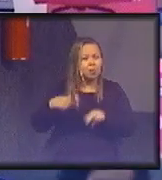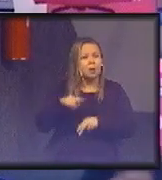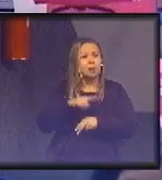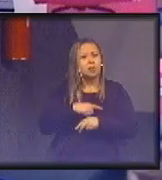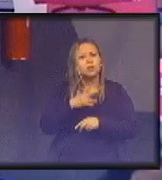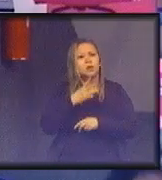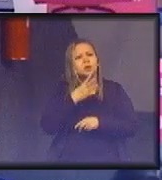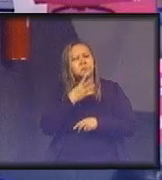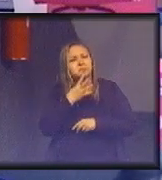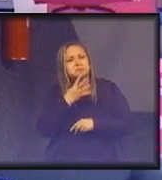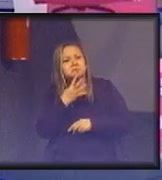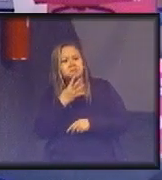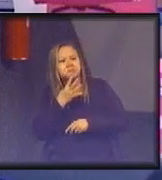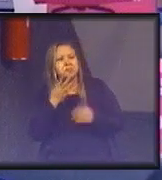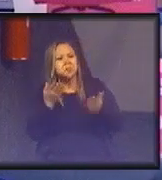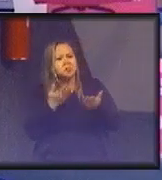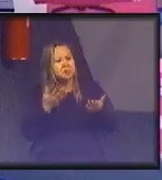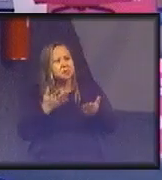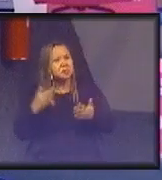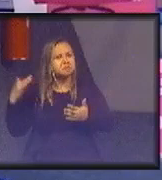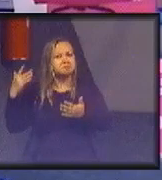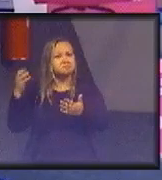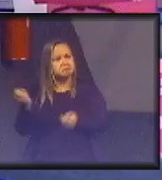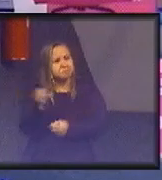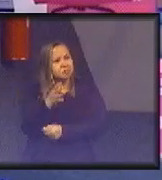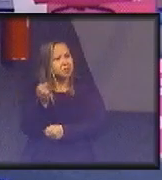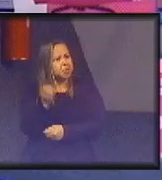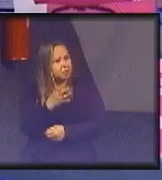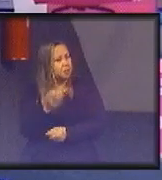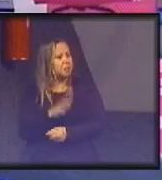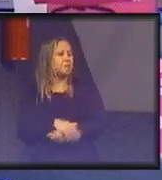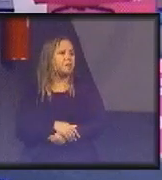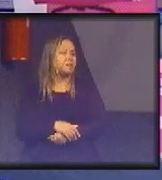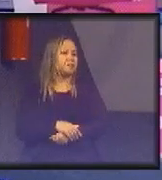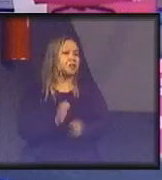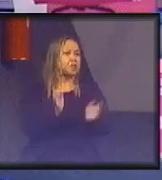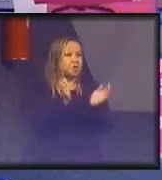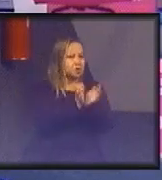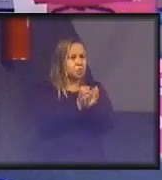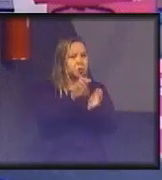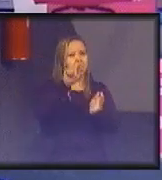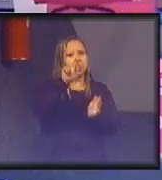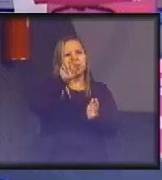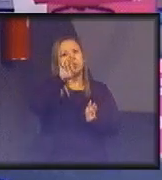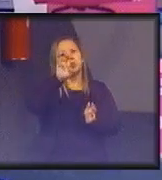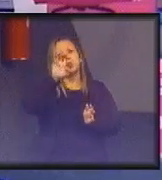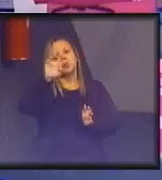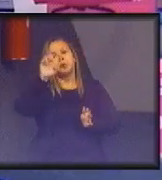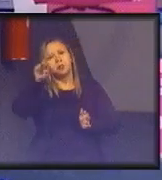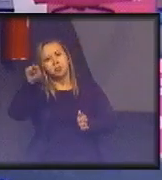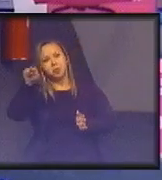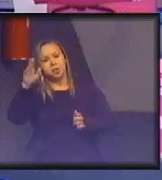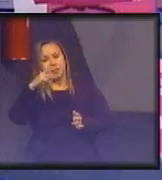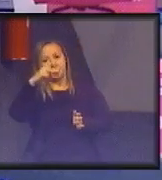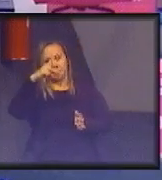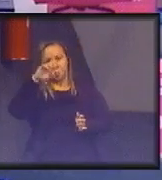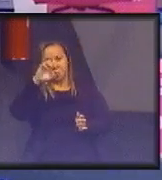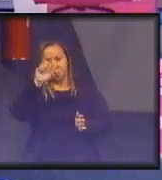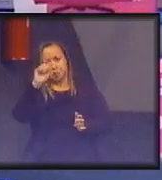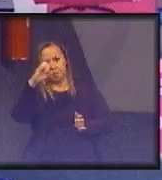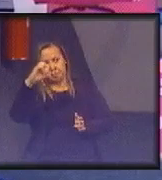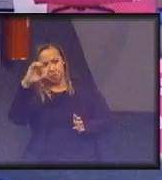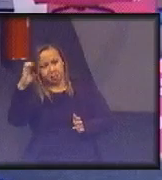Tereza? É alguma coisa muito recente. Quer dizer, Greenpeace, na área de meio ambiente, tem outras, anistia internacional